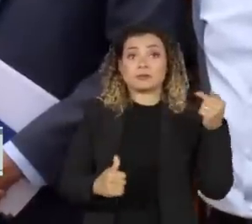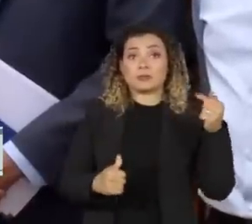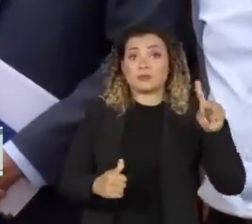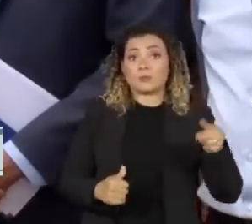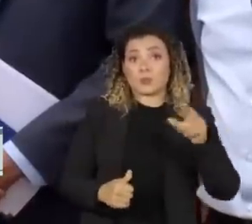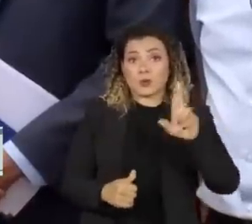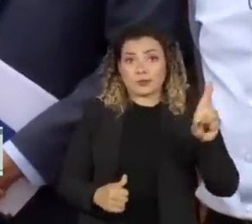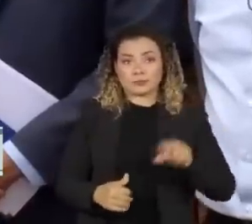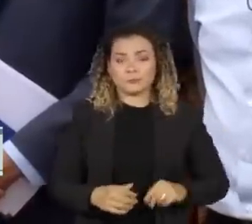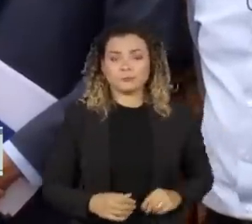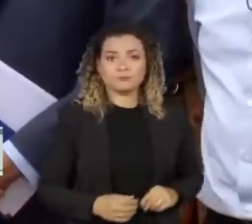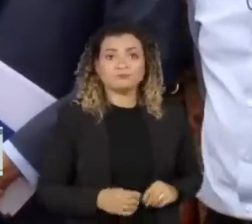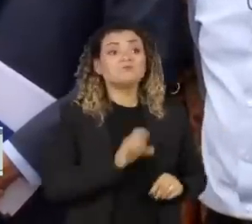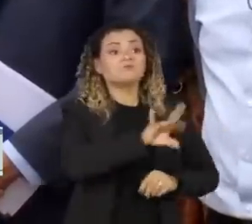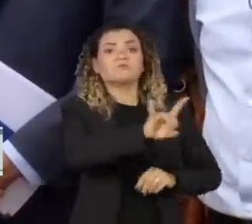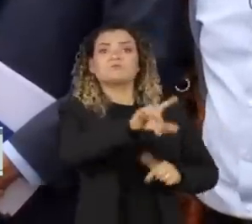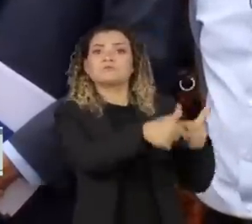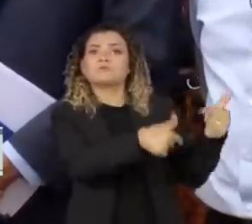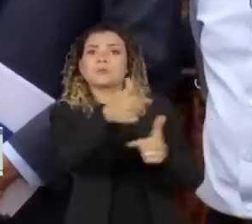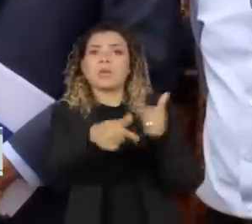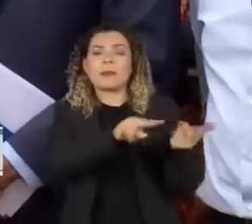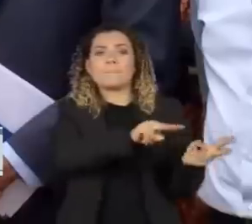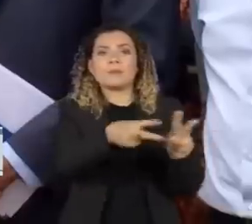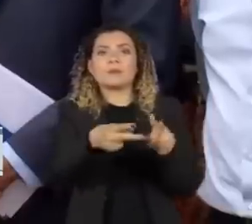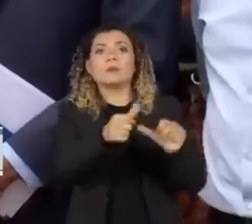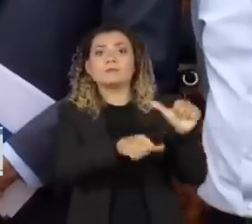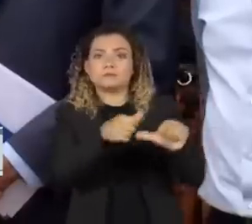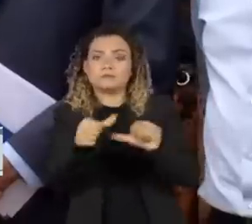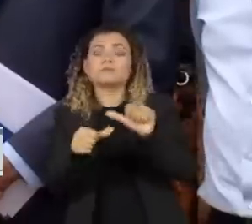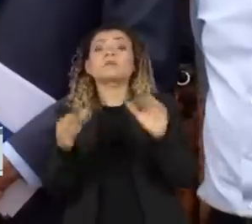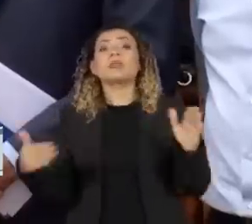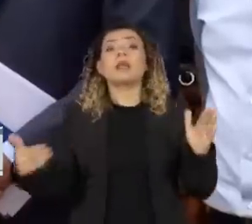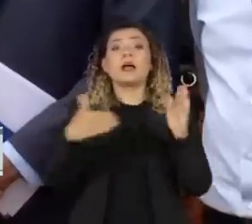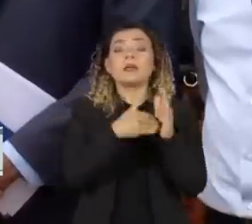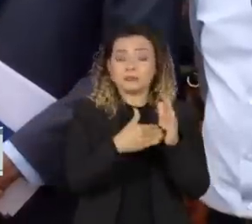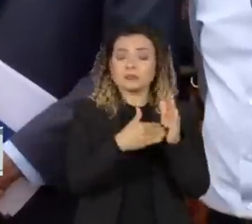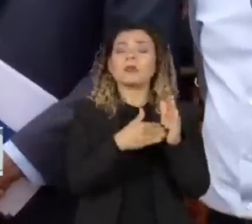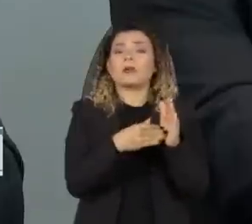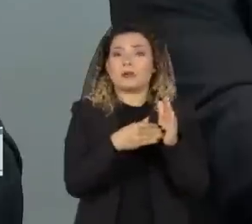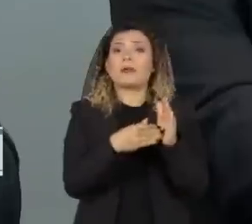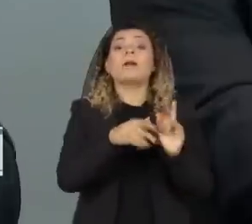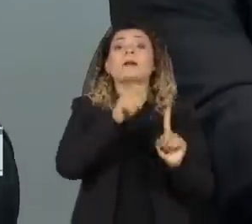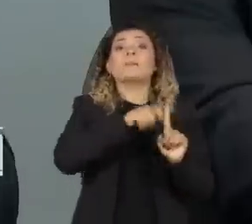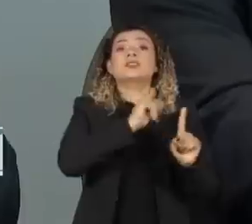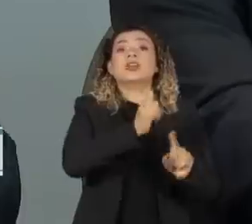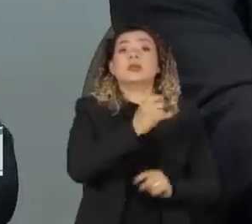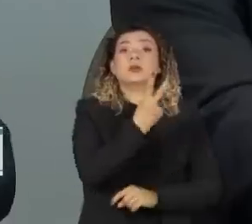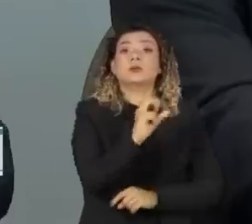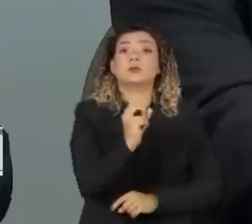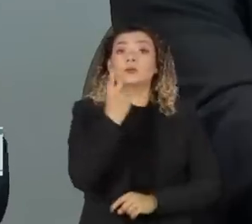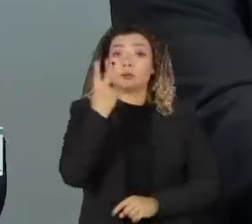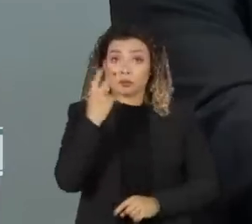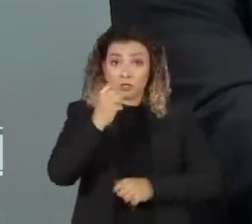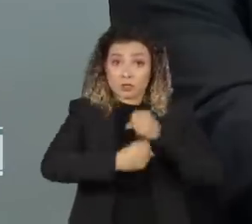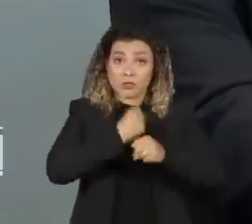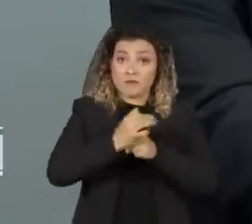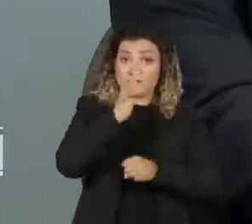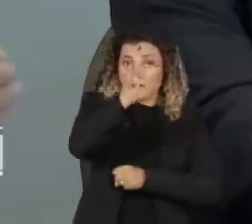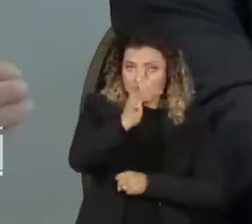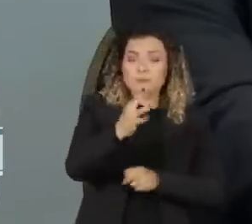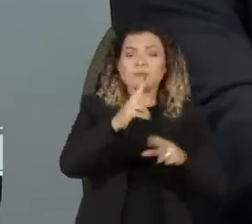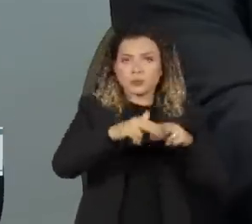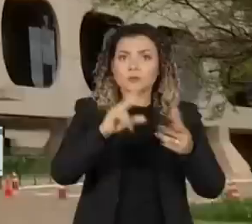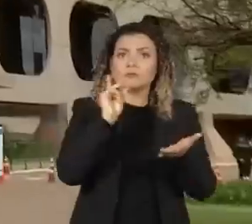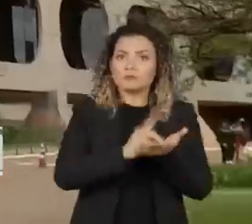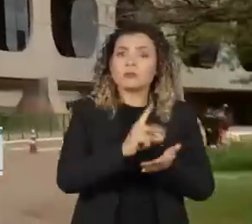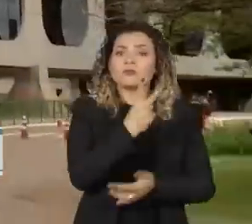Os cargos são transitórios e valem até 10 de janeiro do ano que vem, dez dias após a posse do novo